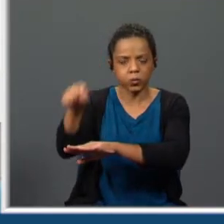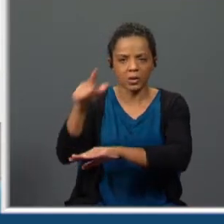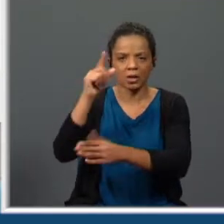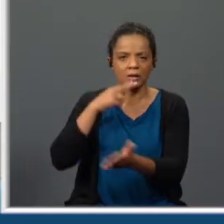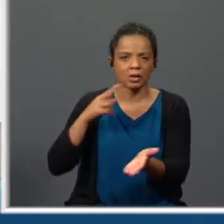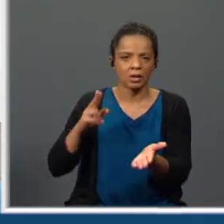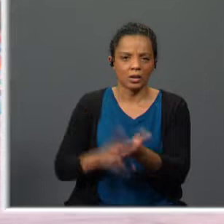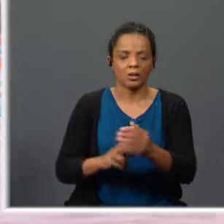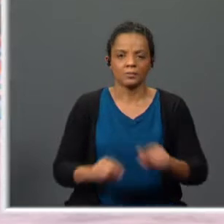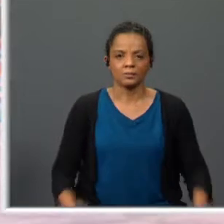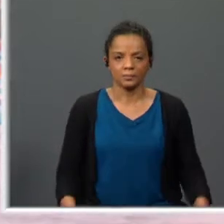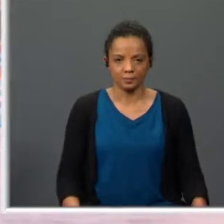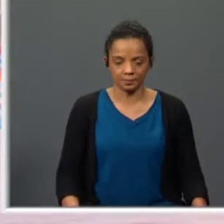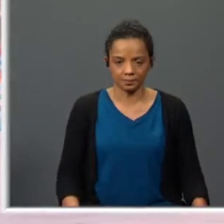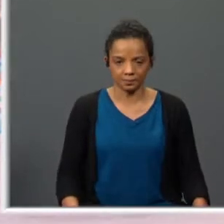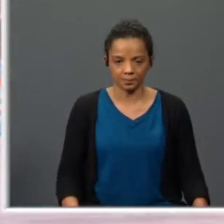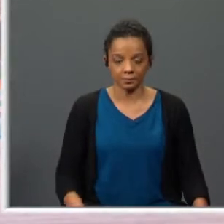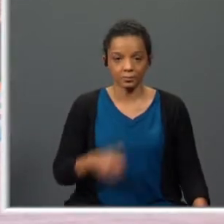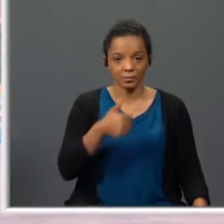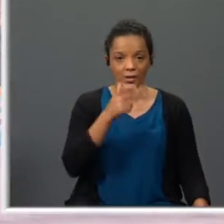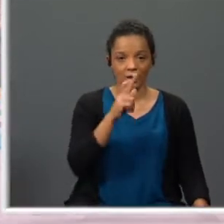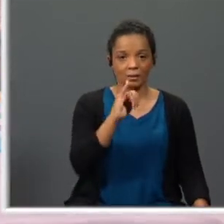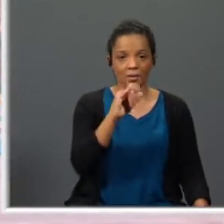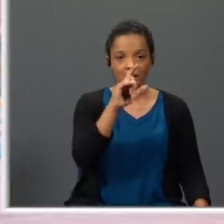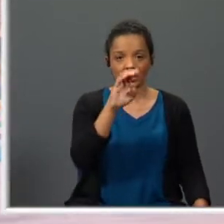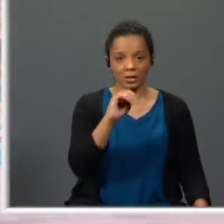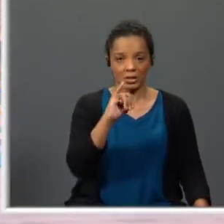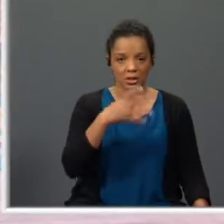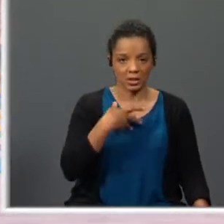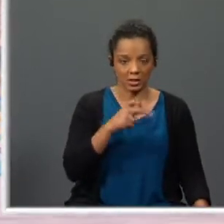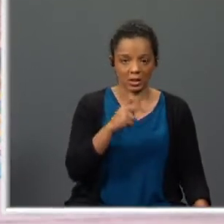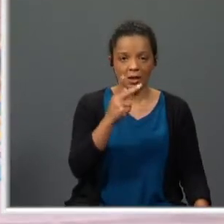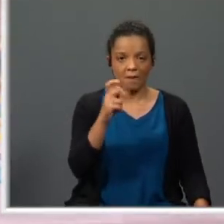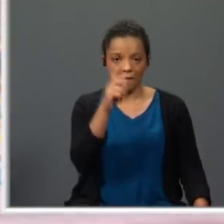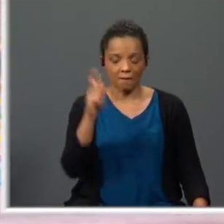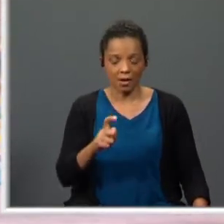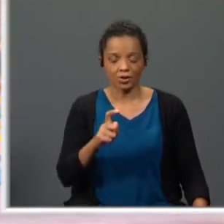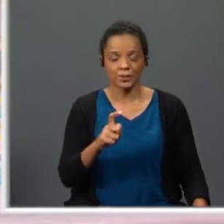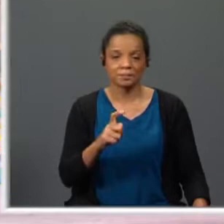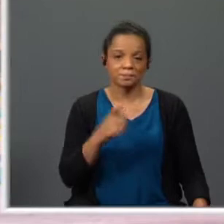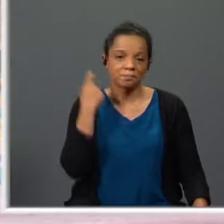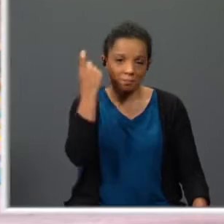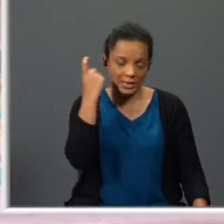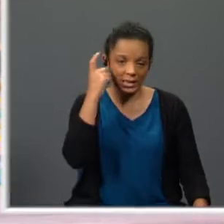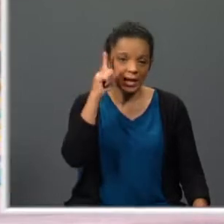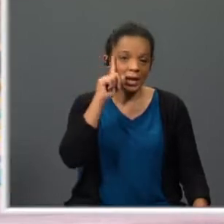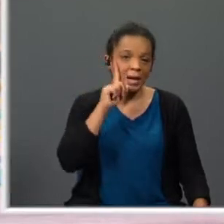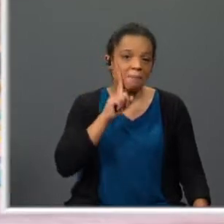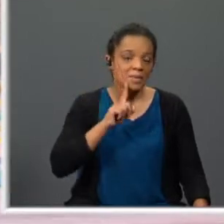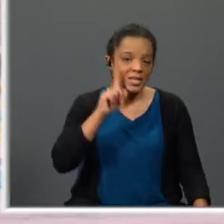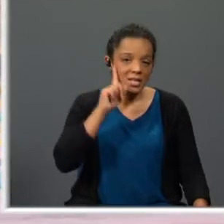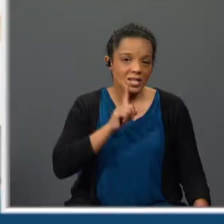então brisida vás considera as raparigas que vendia como mera